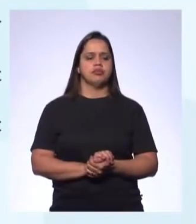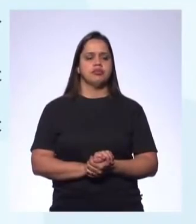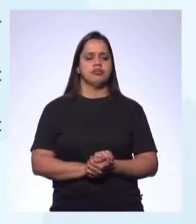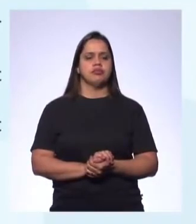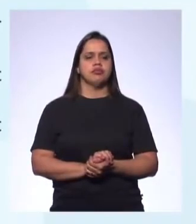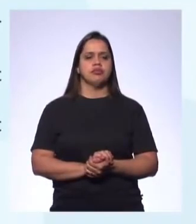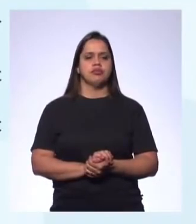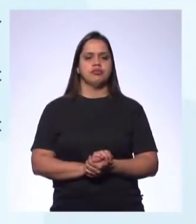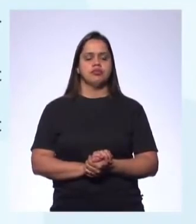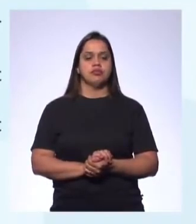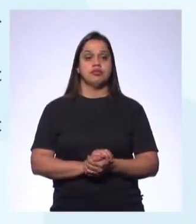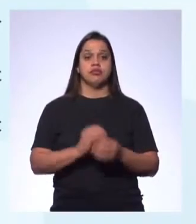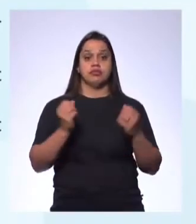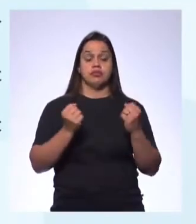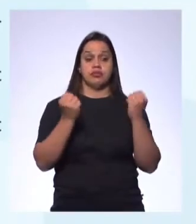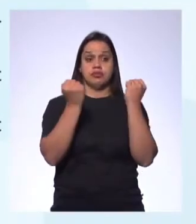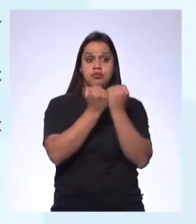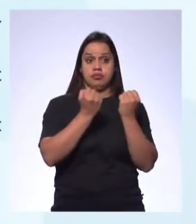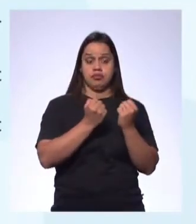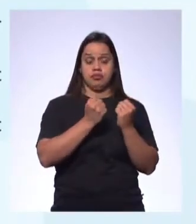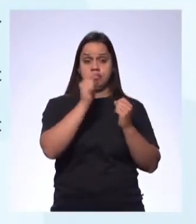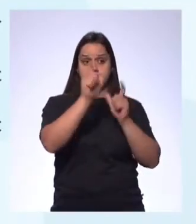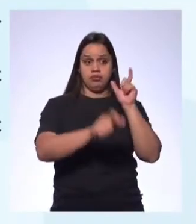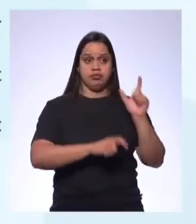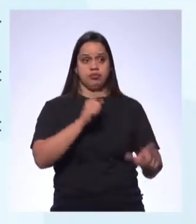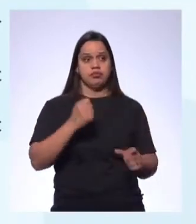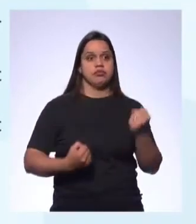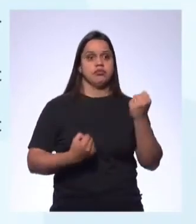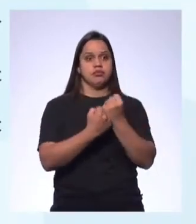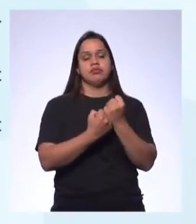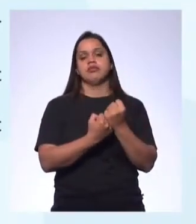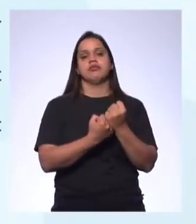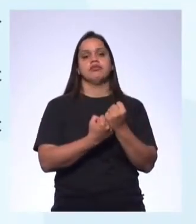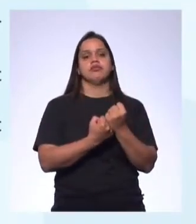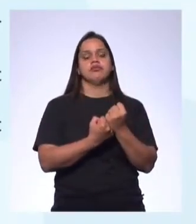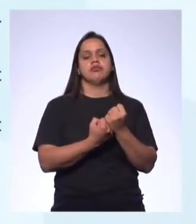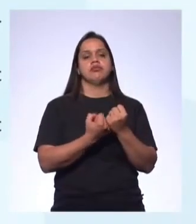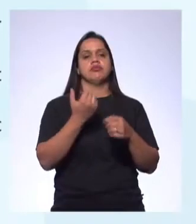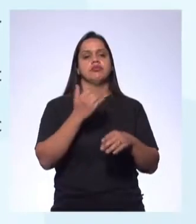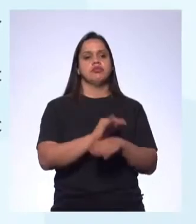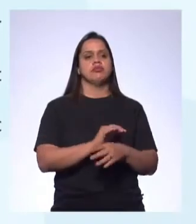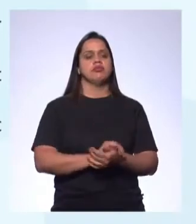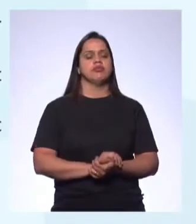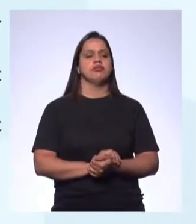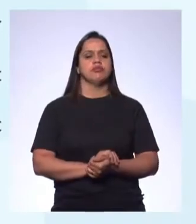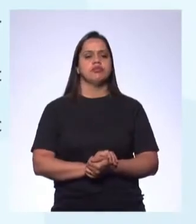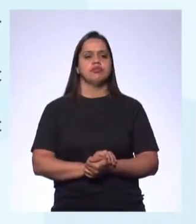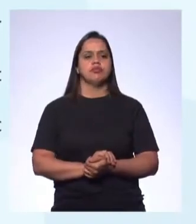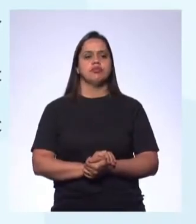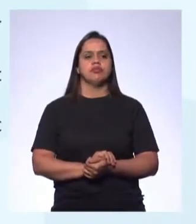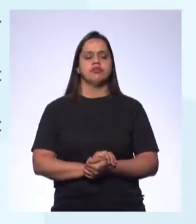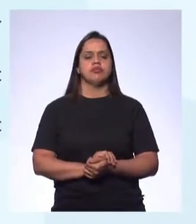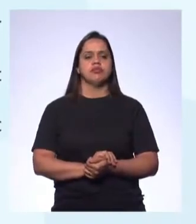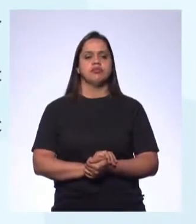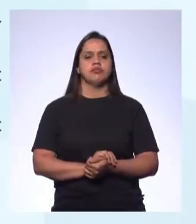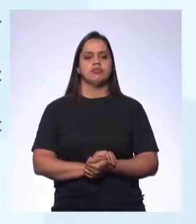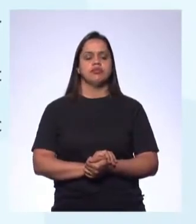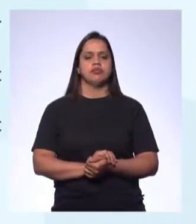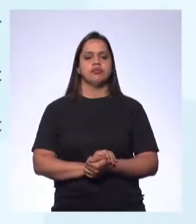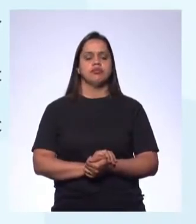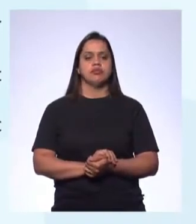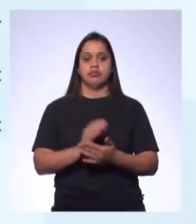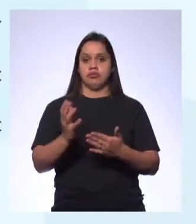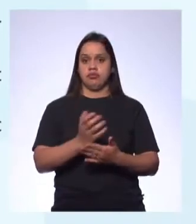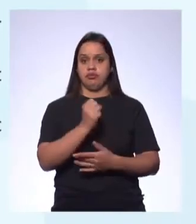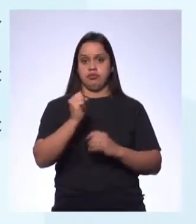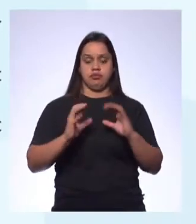the... A defesa civil ajuda, auxilia ou a... Recover from natural disasters. Se recuperar de desastres